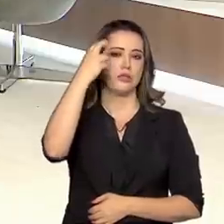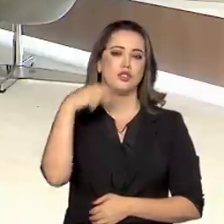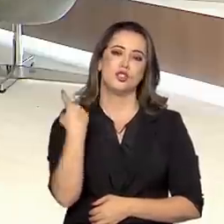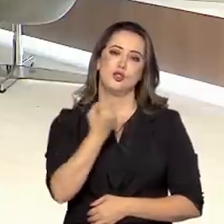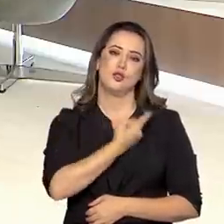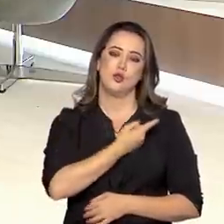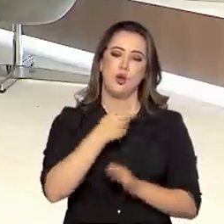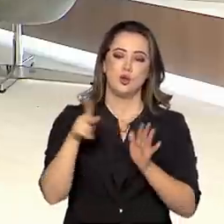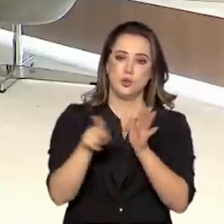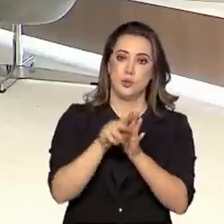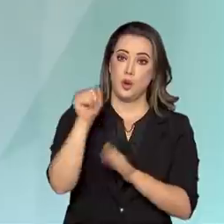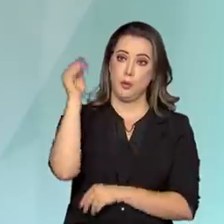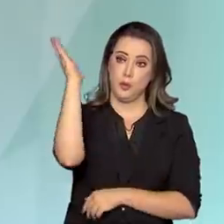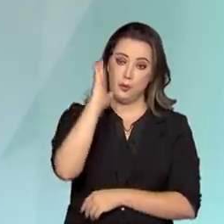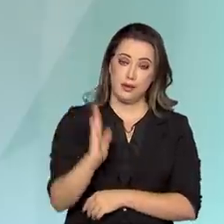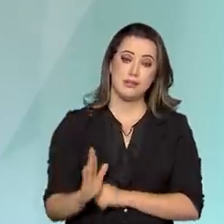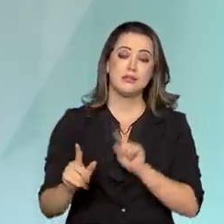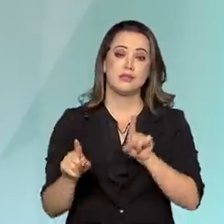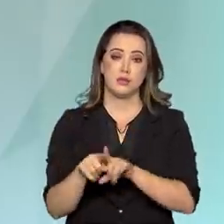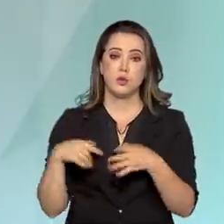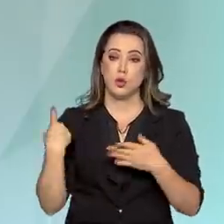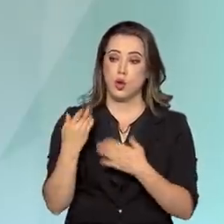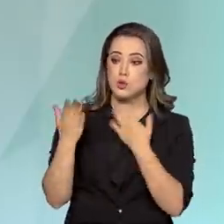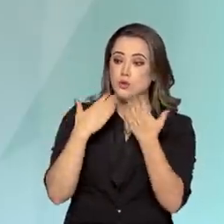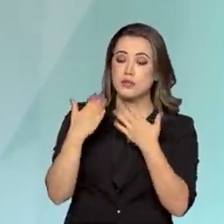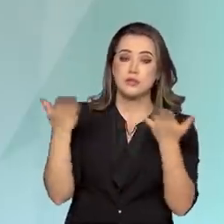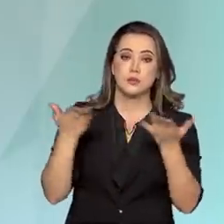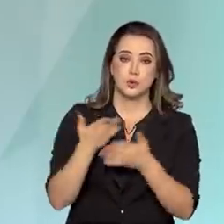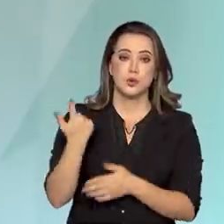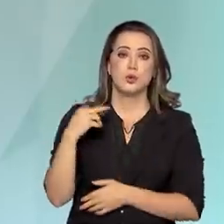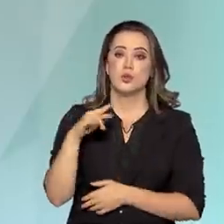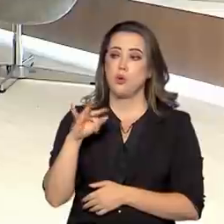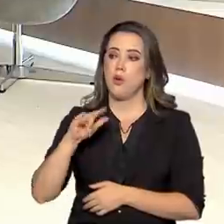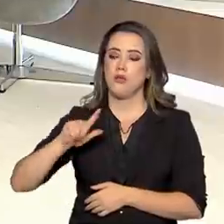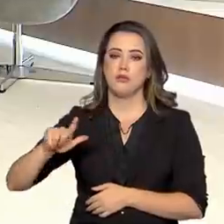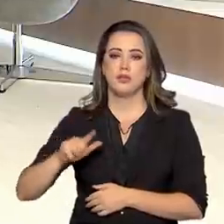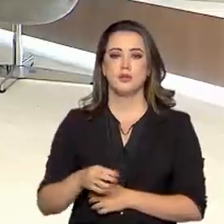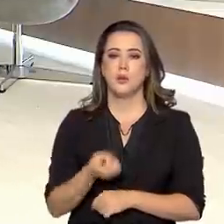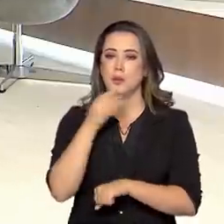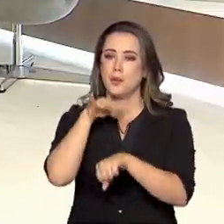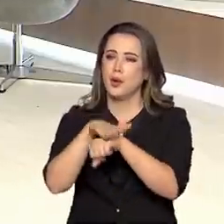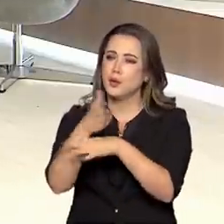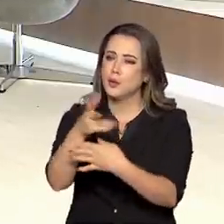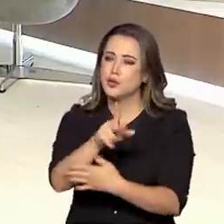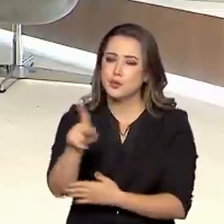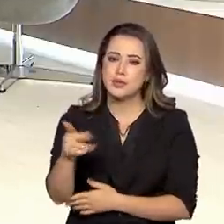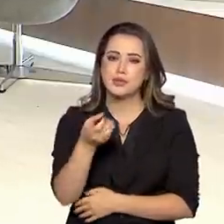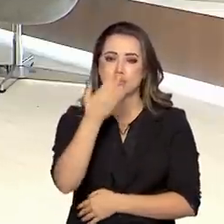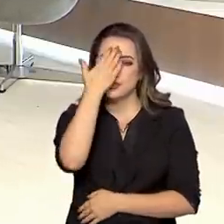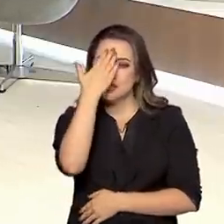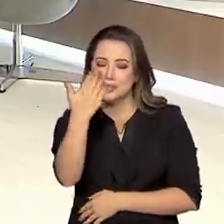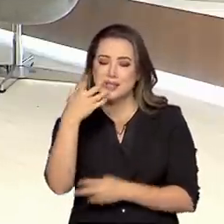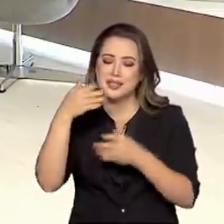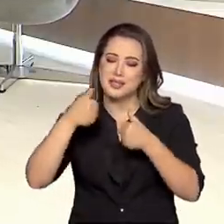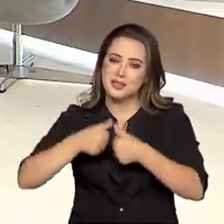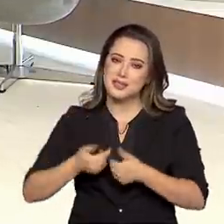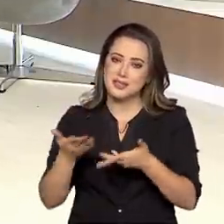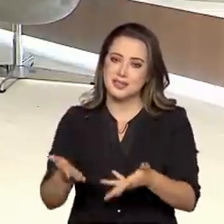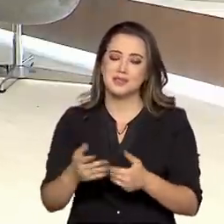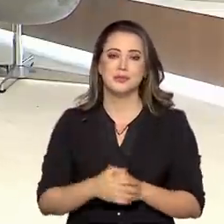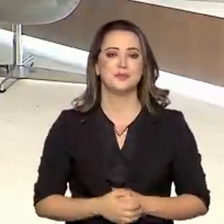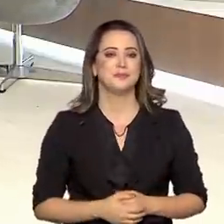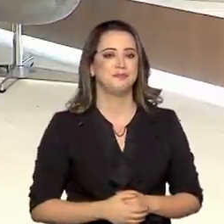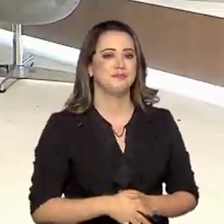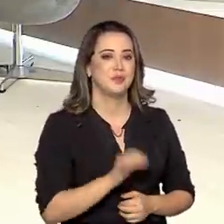conversamos hoje com o presidente da Fundação, Rafael Nogueira. Boa noite, presidente, muito obrigado pela presença aqui no Brasil em Pauta.